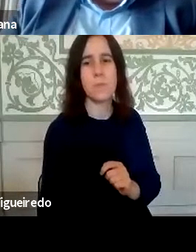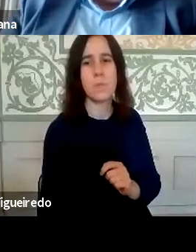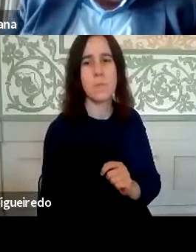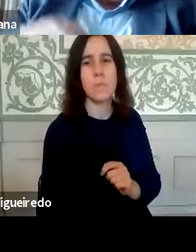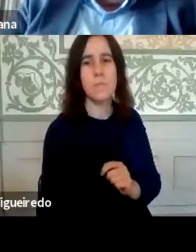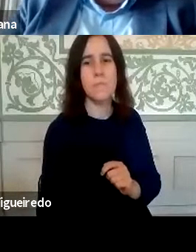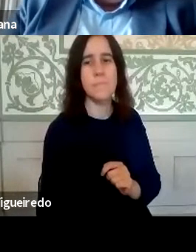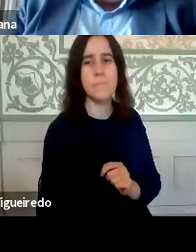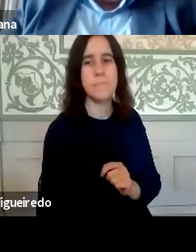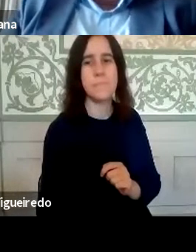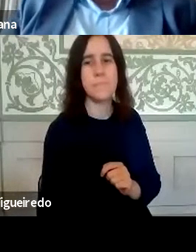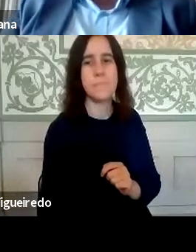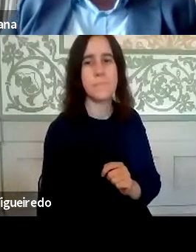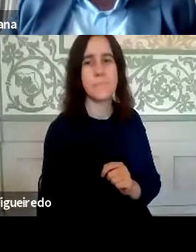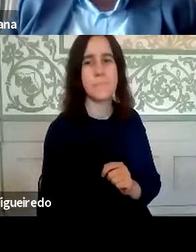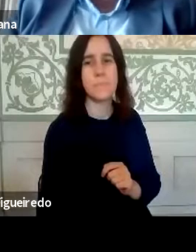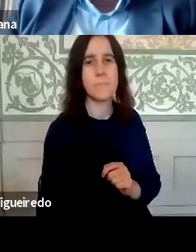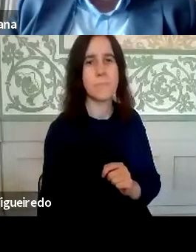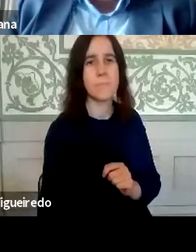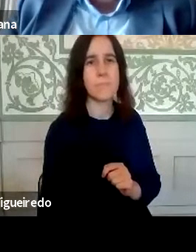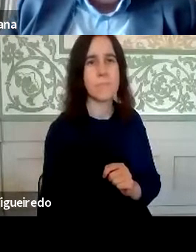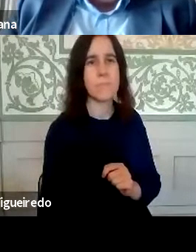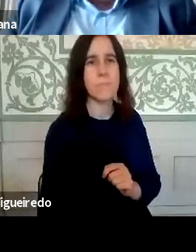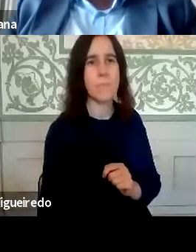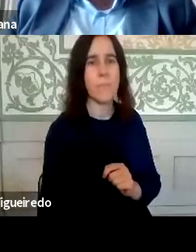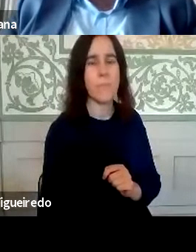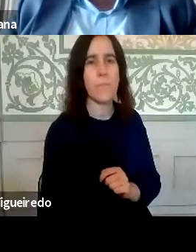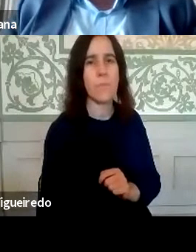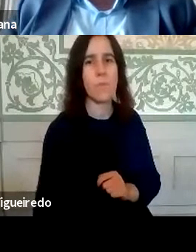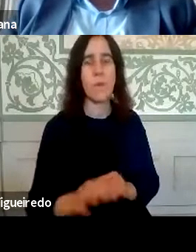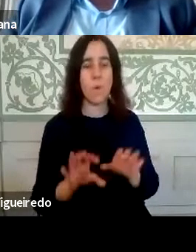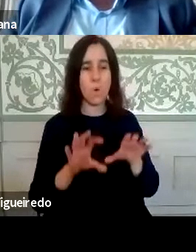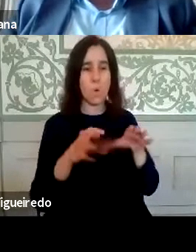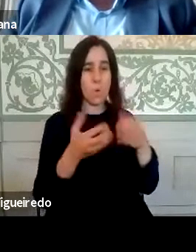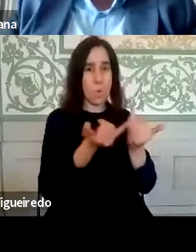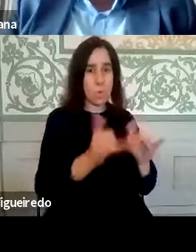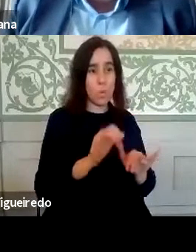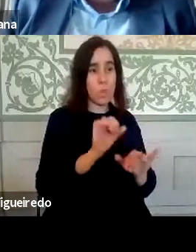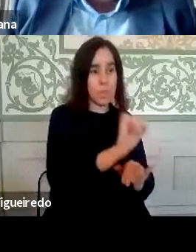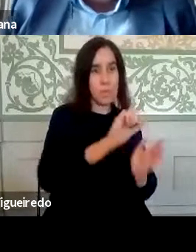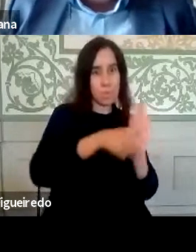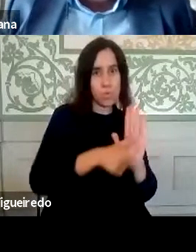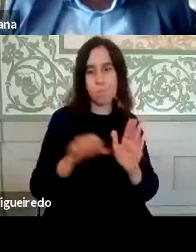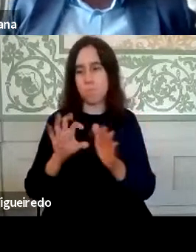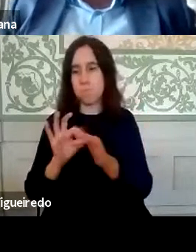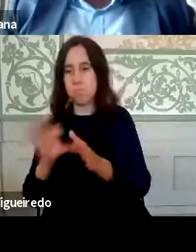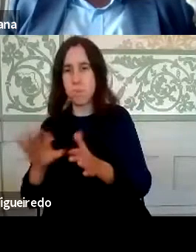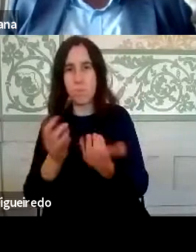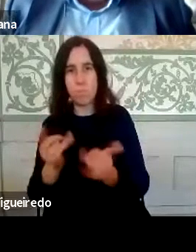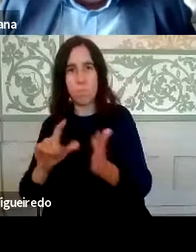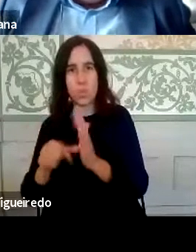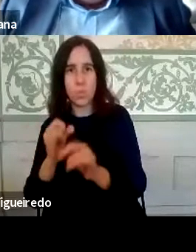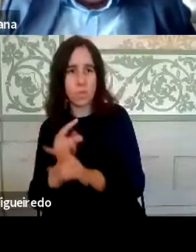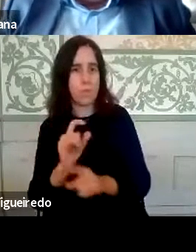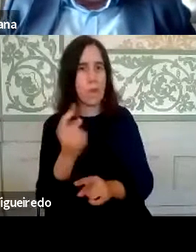reformulados e alocados a outro projeto, ou a forma como rapidamente recompusemos os recursos existentes, porque obviamente não era possível em